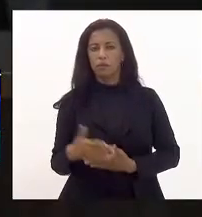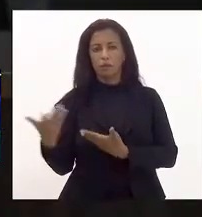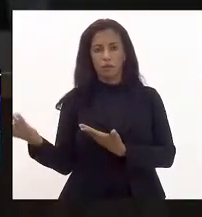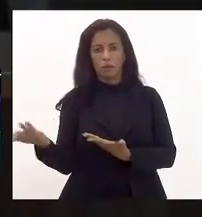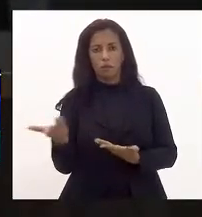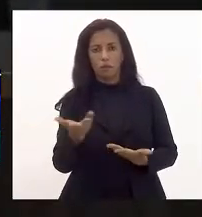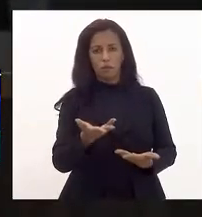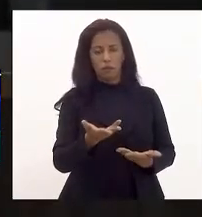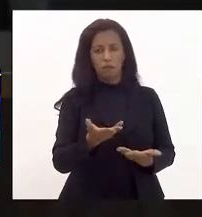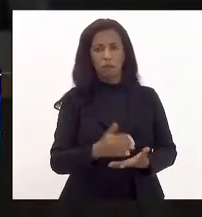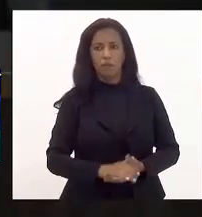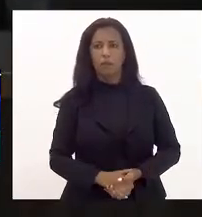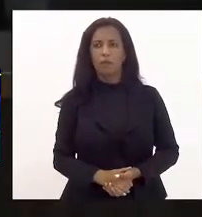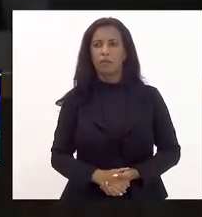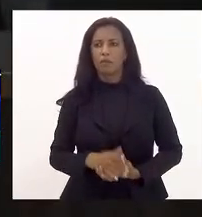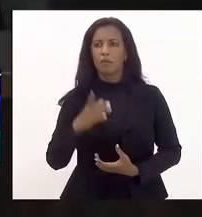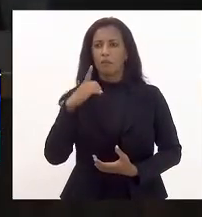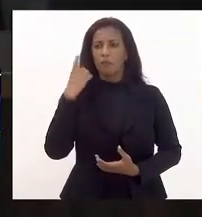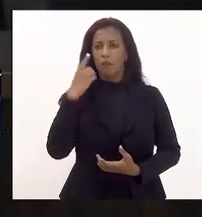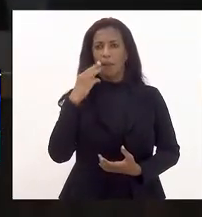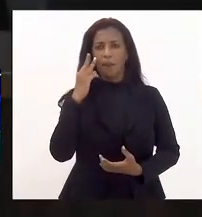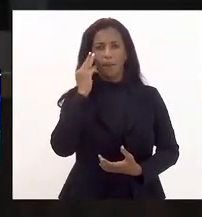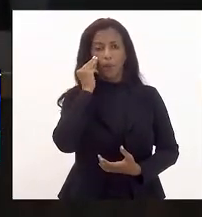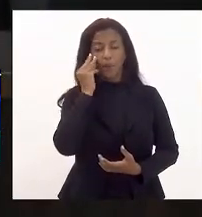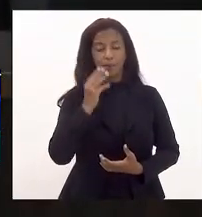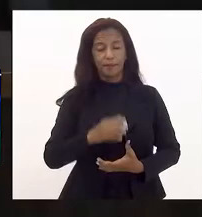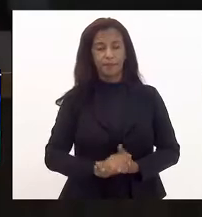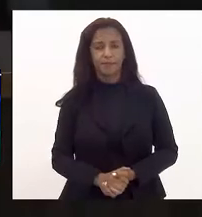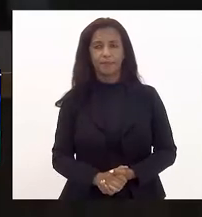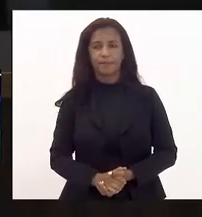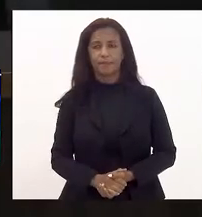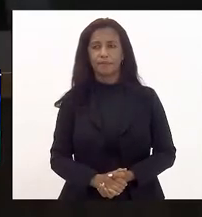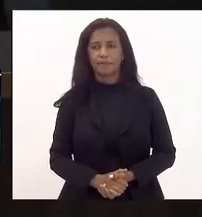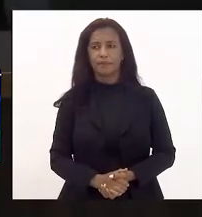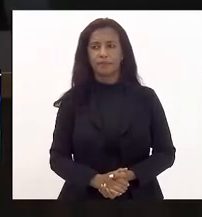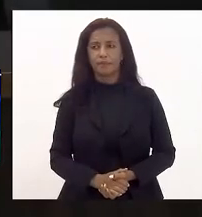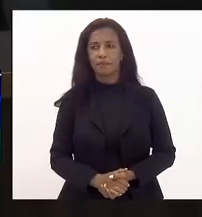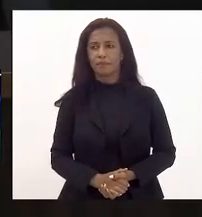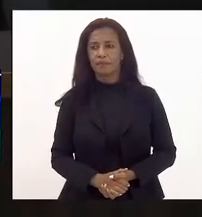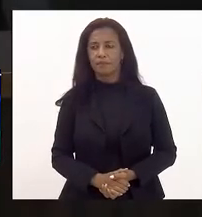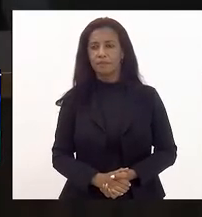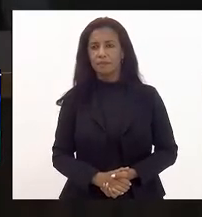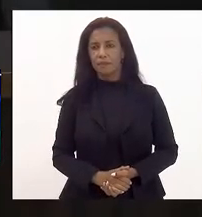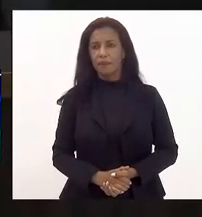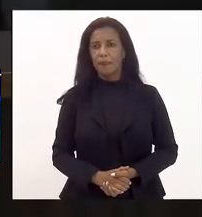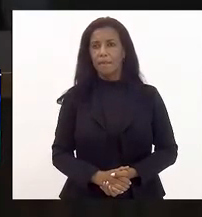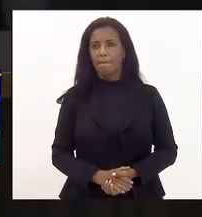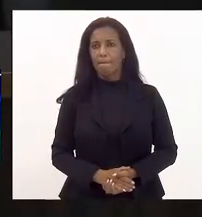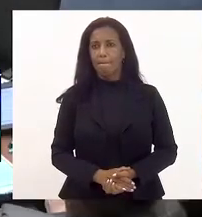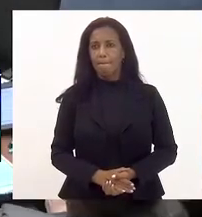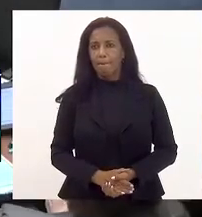Próximo... Próximo orador é a deputada Mônica. Deputada Mônica Francisco. Deputada